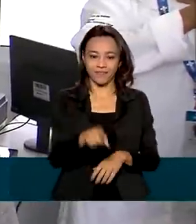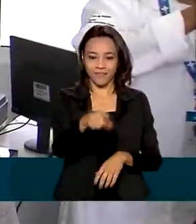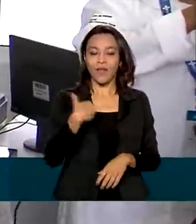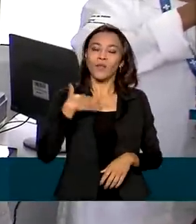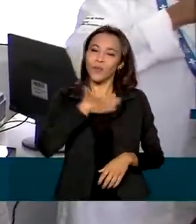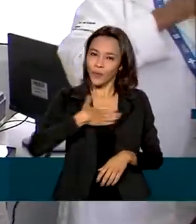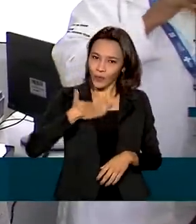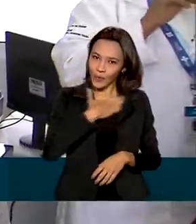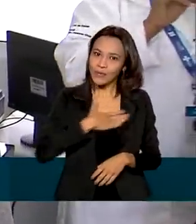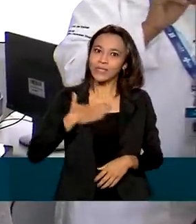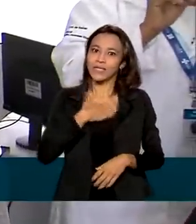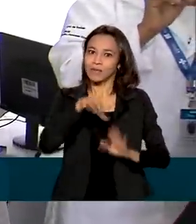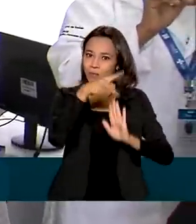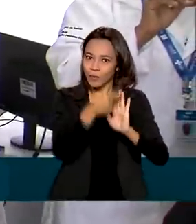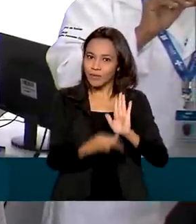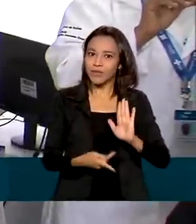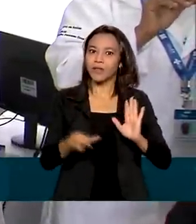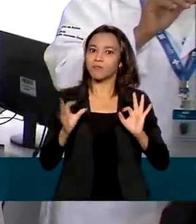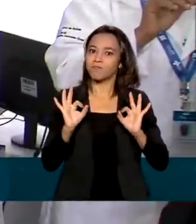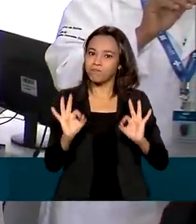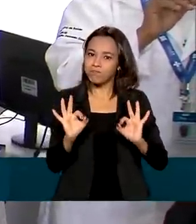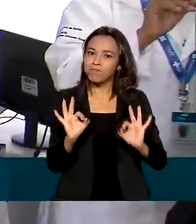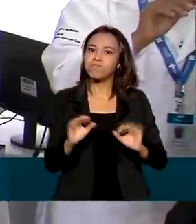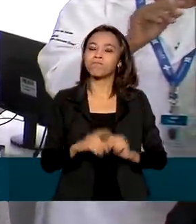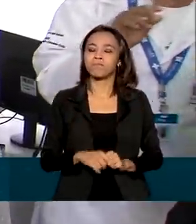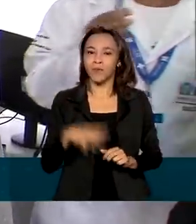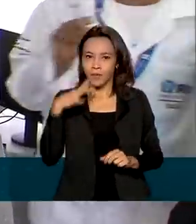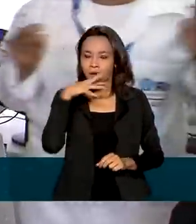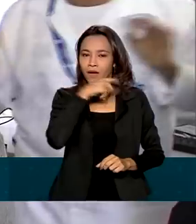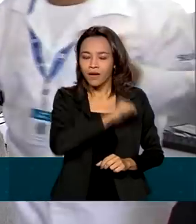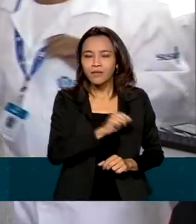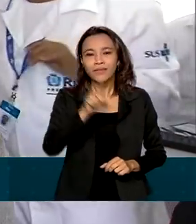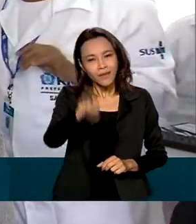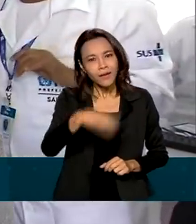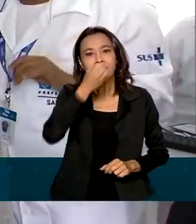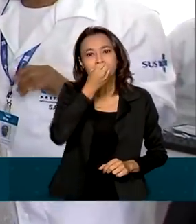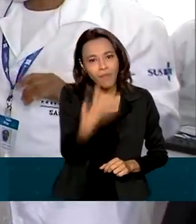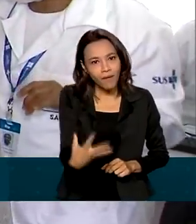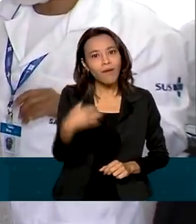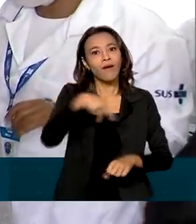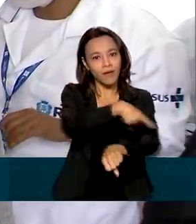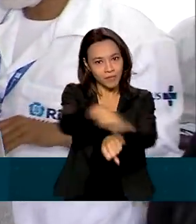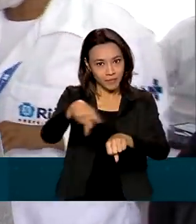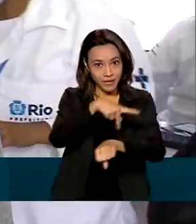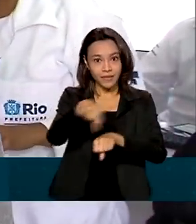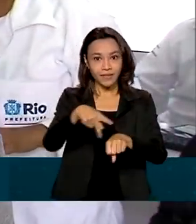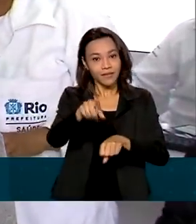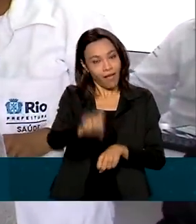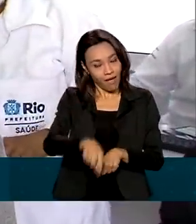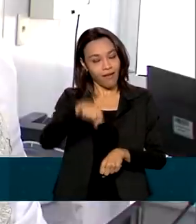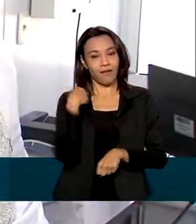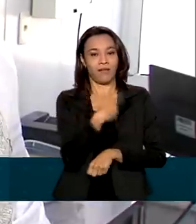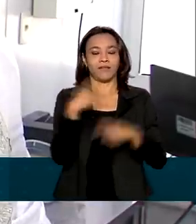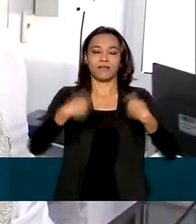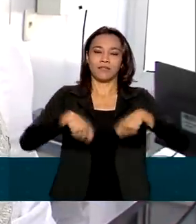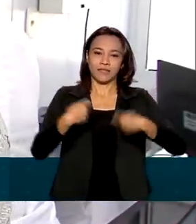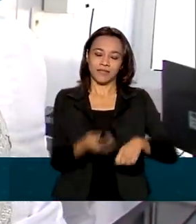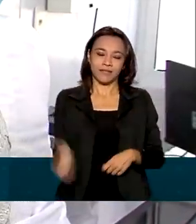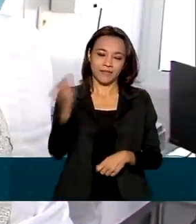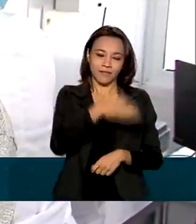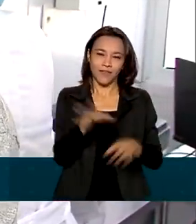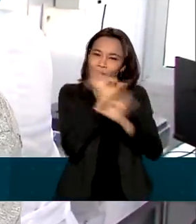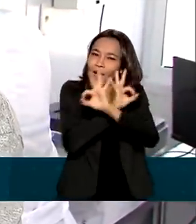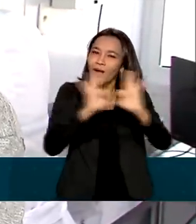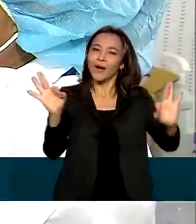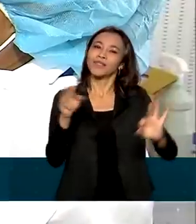muito desse projeto. Eu acho que é uma coisa boa para o nosso país, que era isso que a gente estava precisando. Foi ótimo,